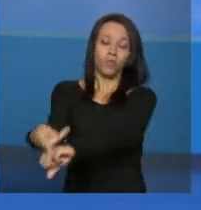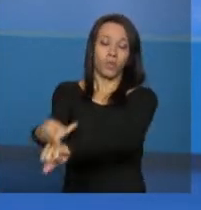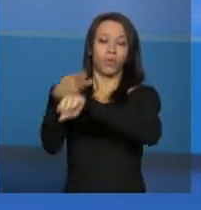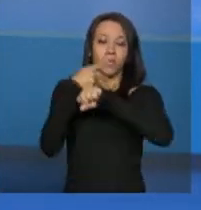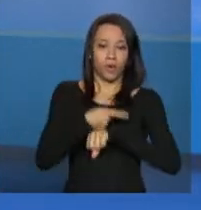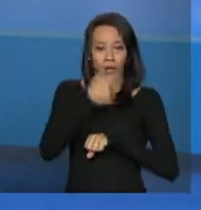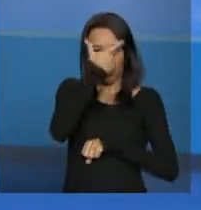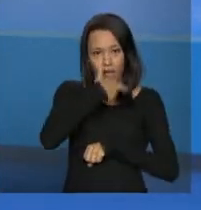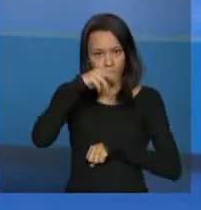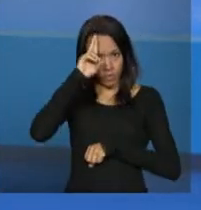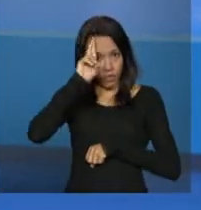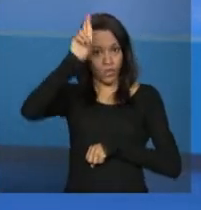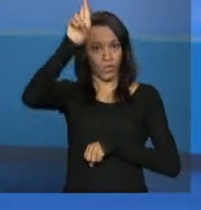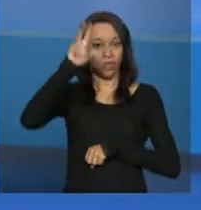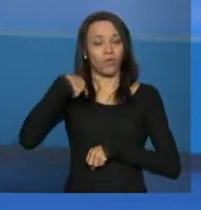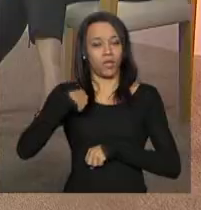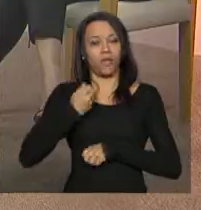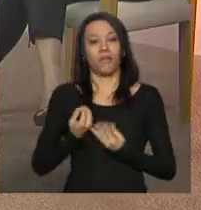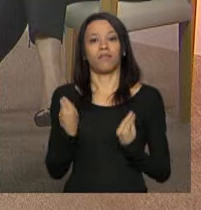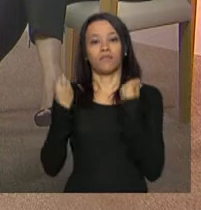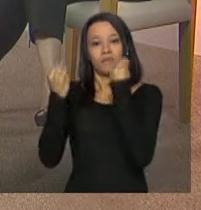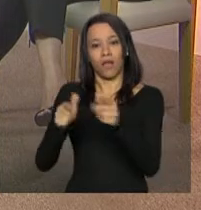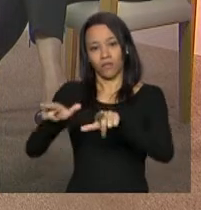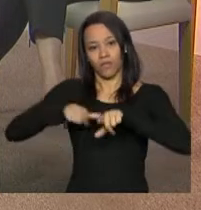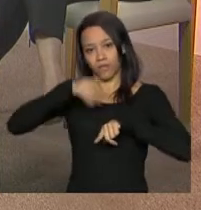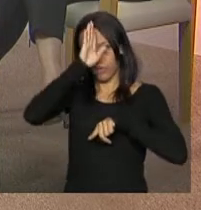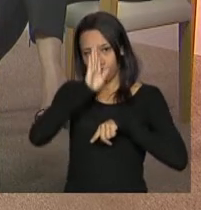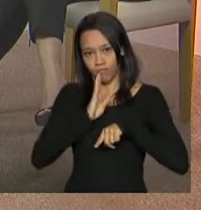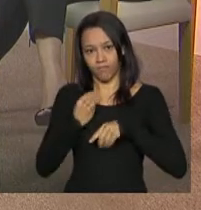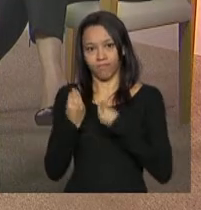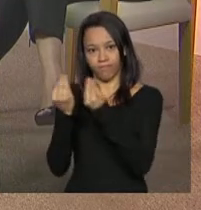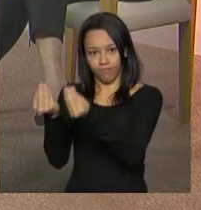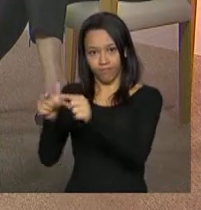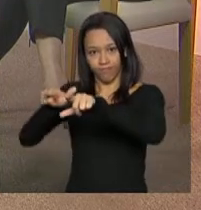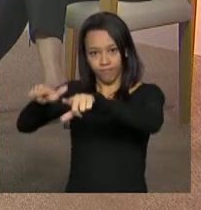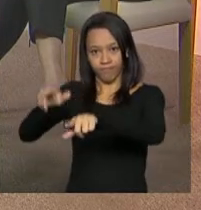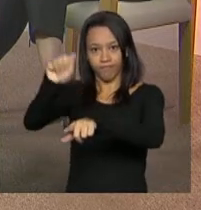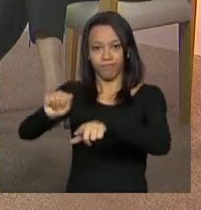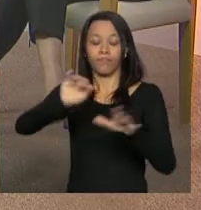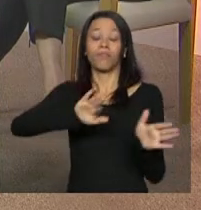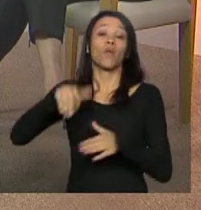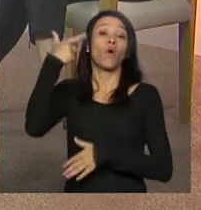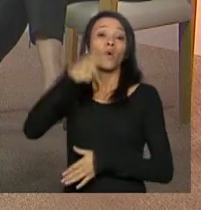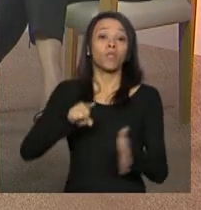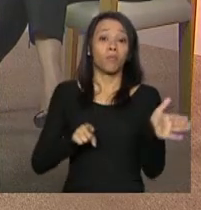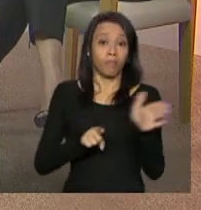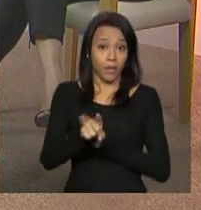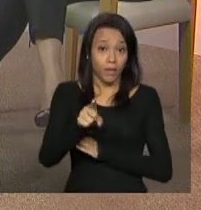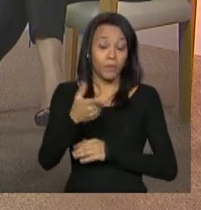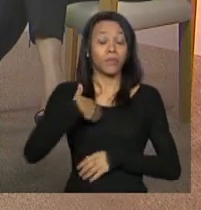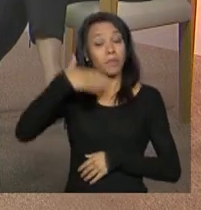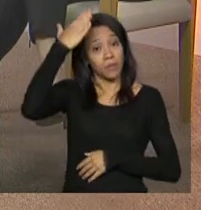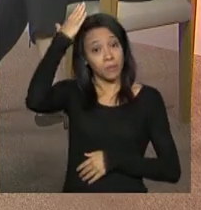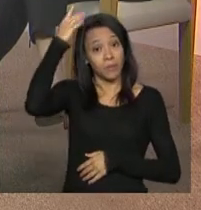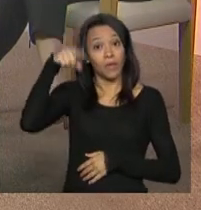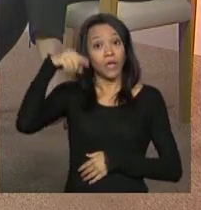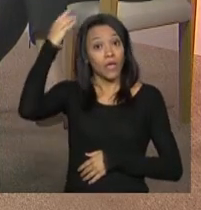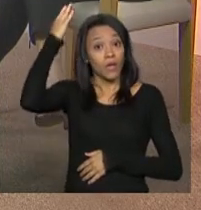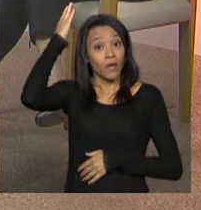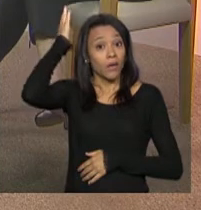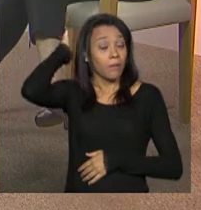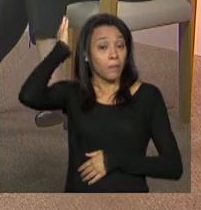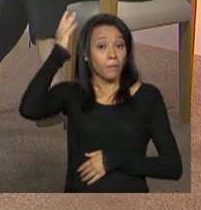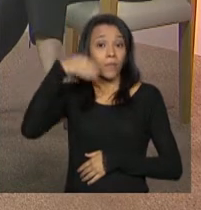que receberá o atestado de gratuidade bom, agora a gente tem uma pergunta de Curitiba no Paraná da Rosângela dos Santos se a entidade